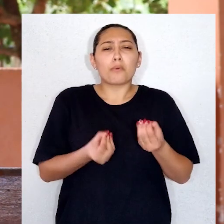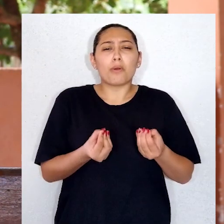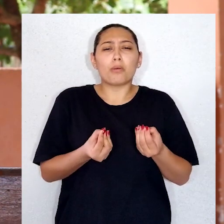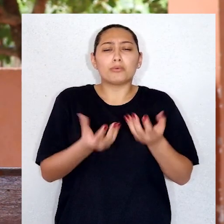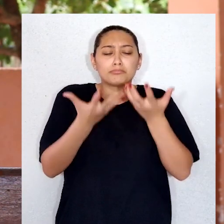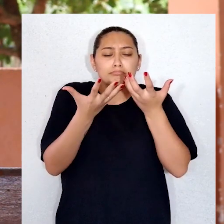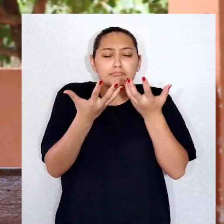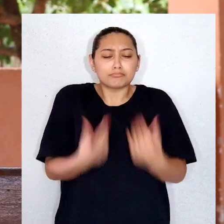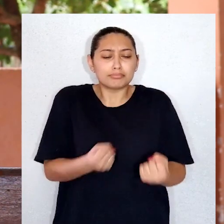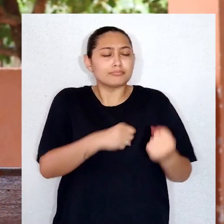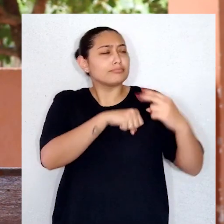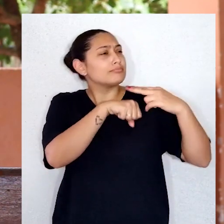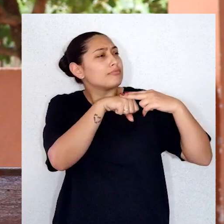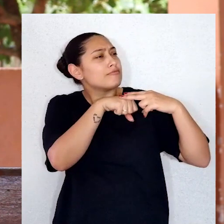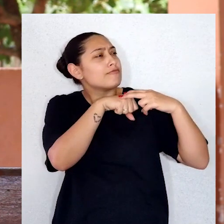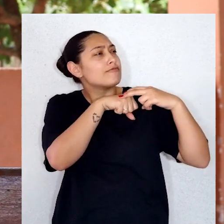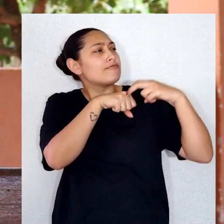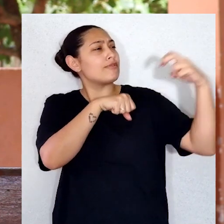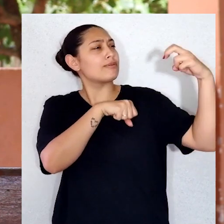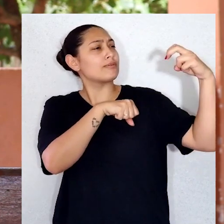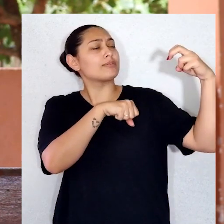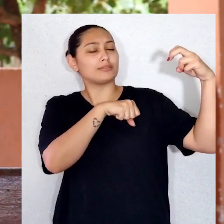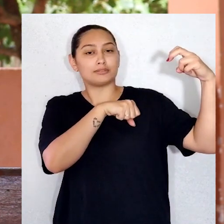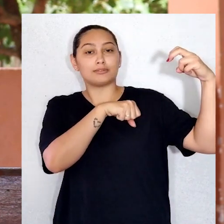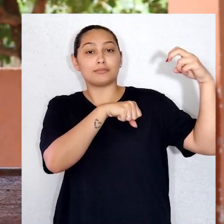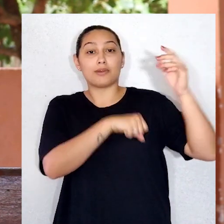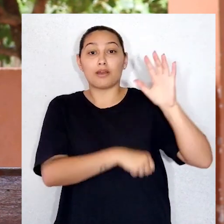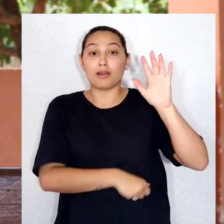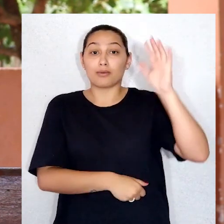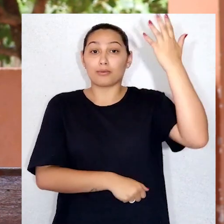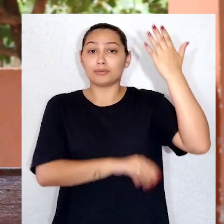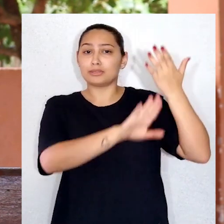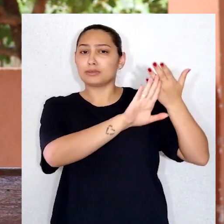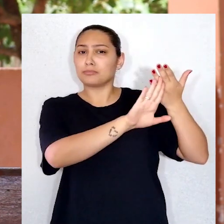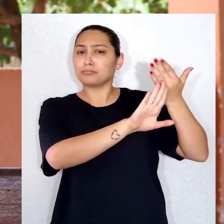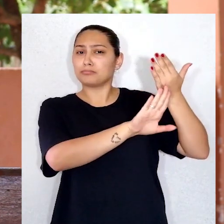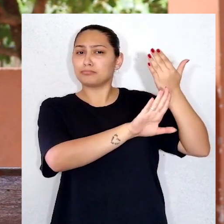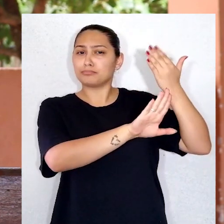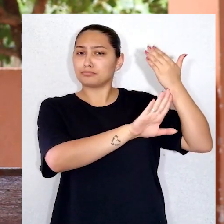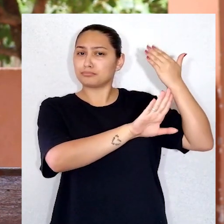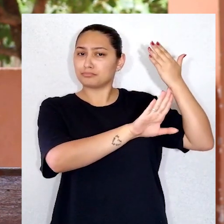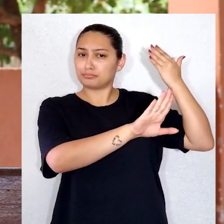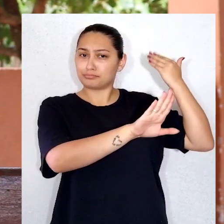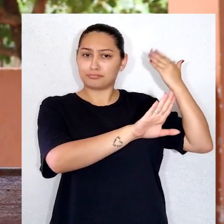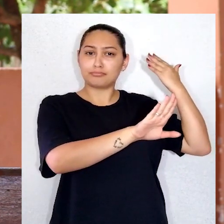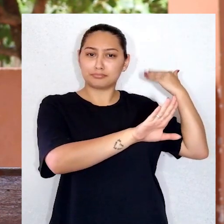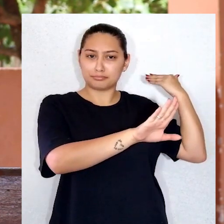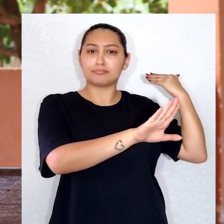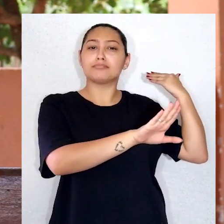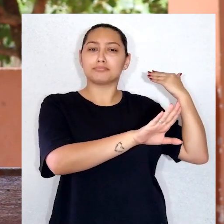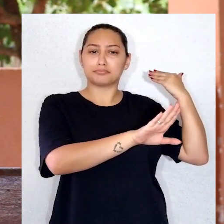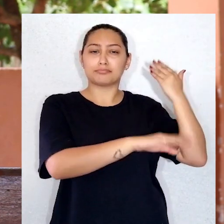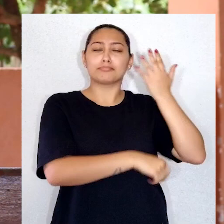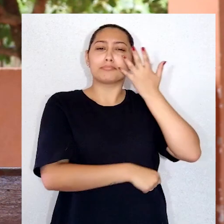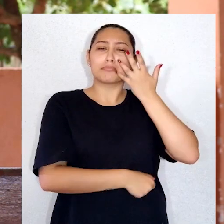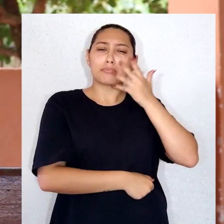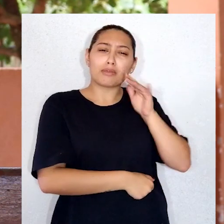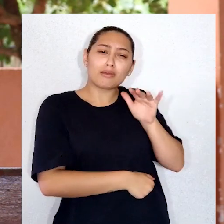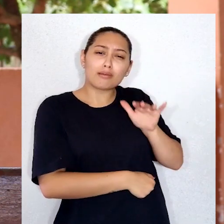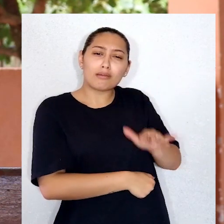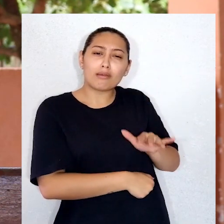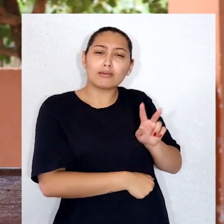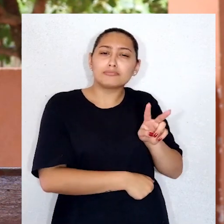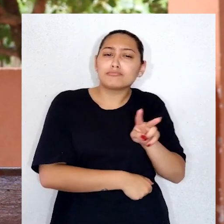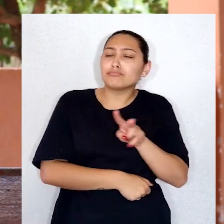O que despertou a minha vocação é que quando eu ainda